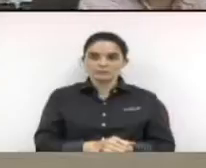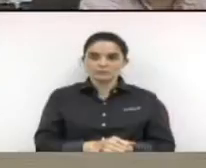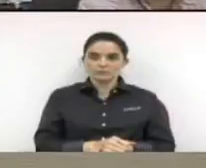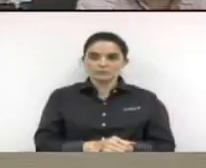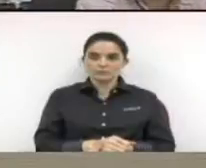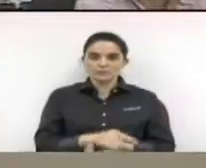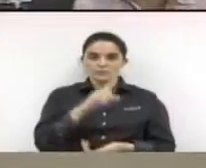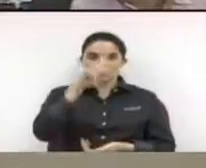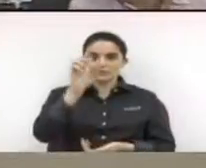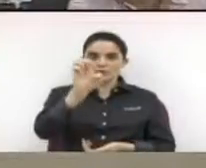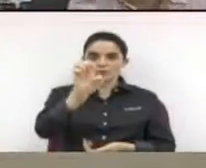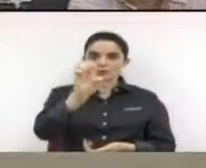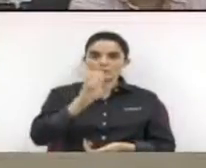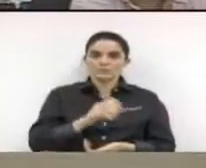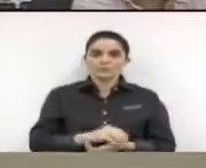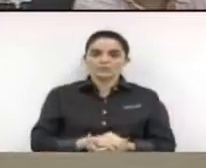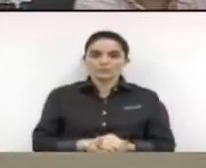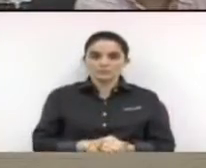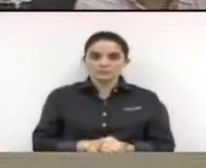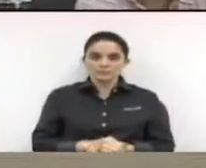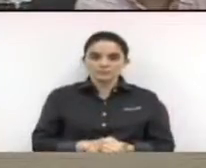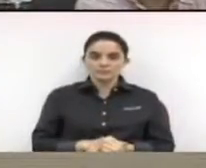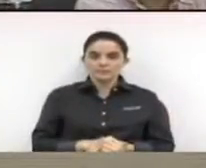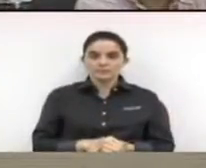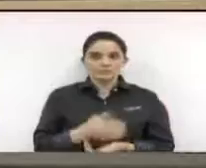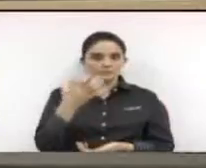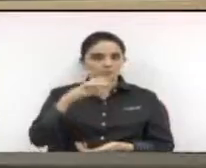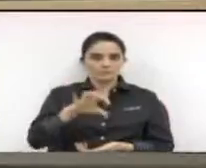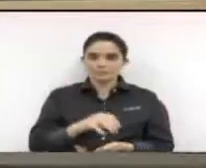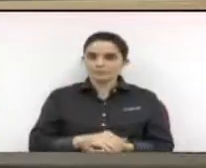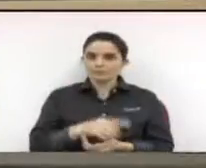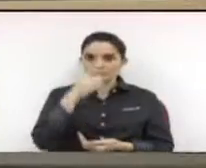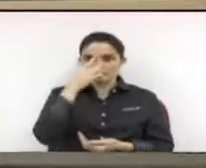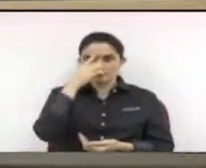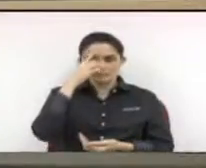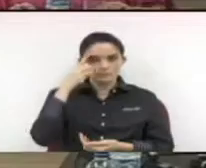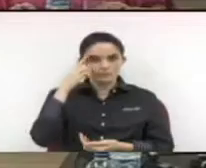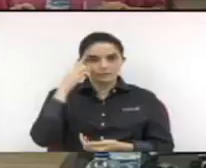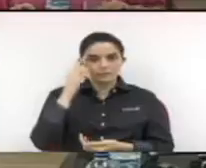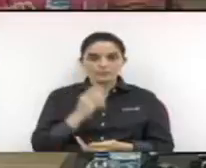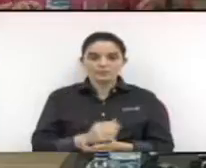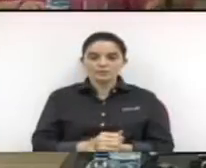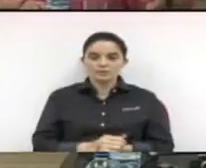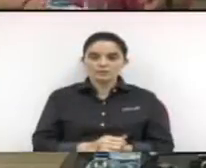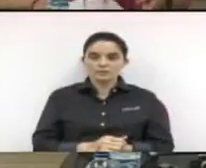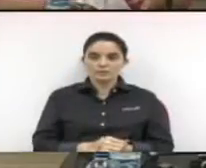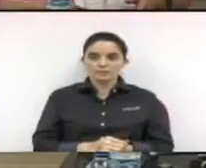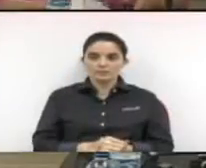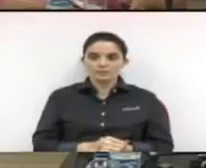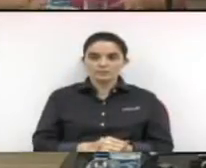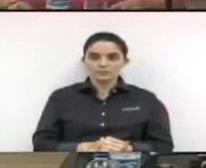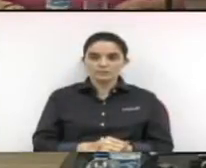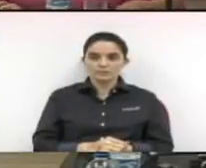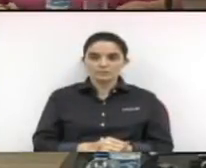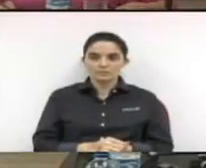Zé da Mix Dispenso Wilson Nunes Serqueira